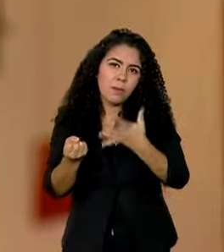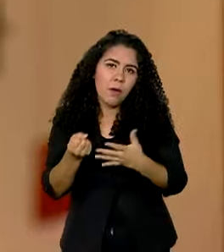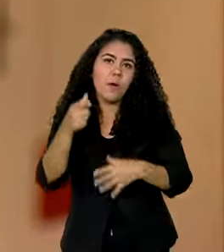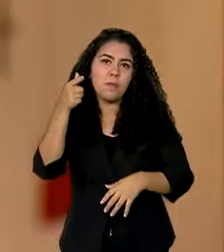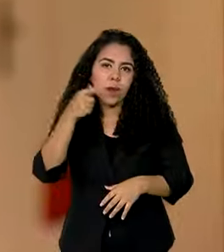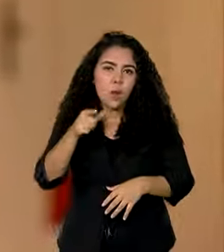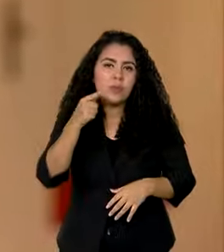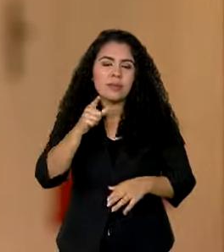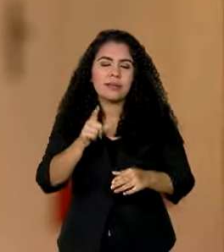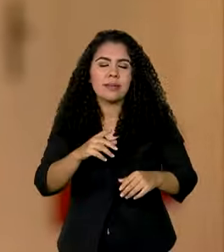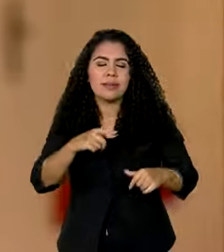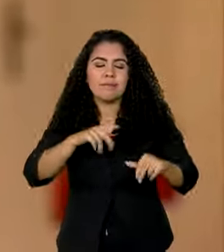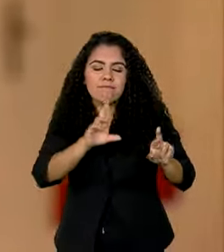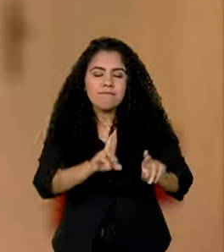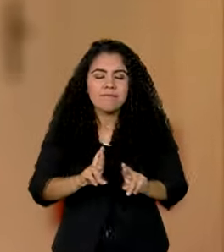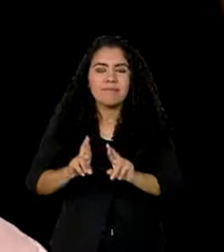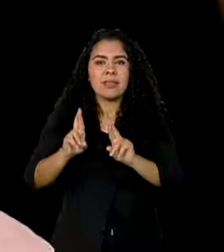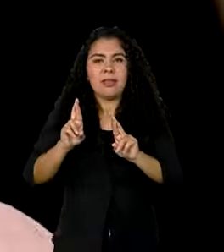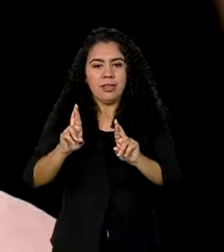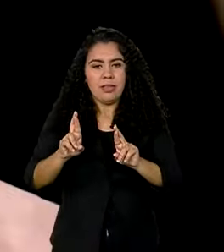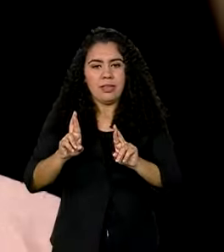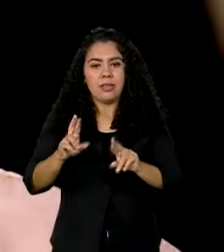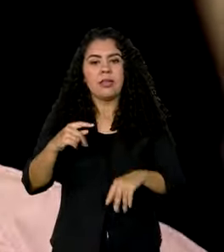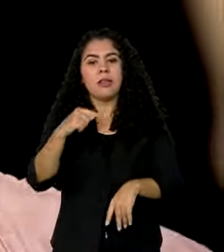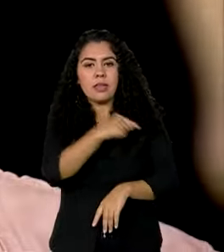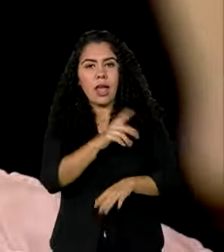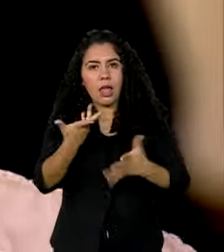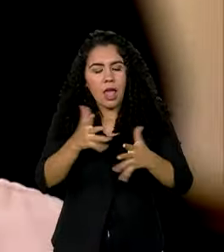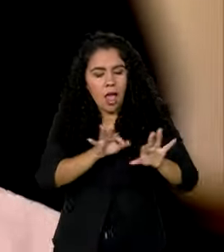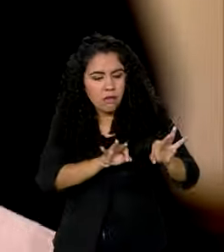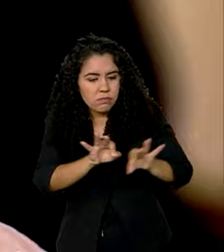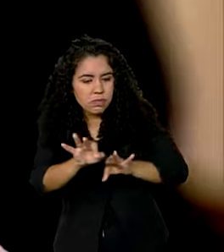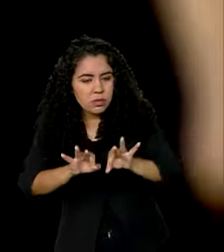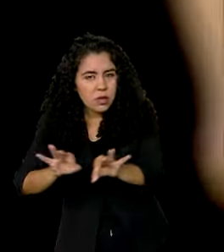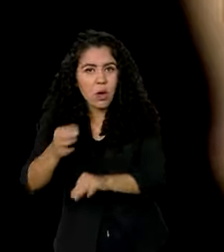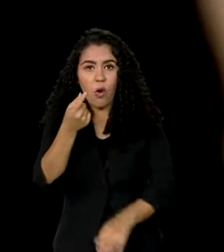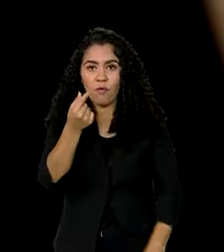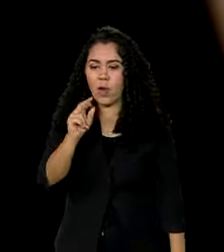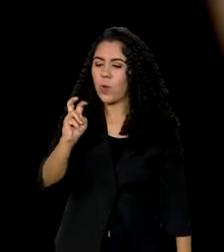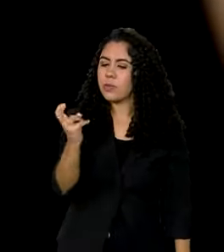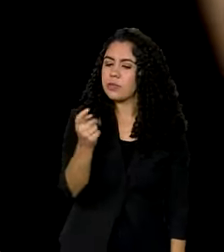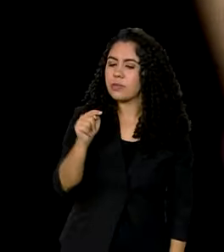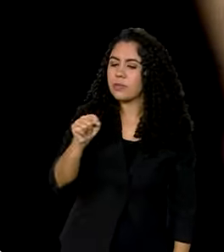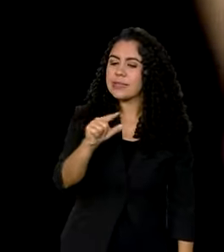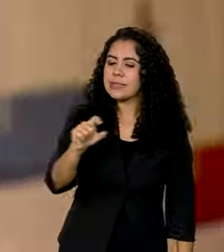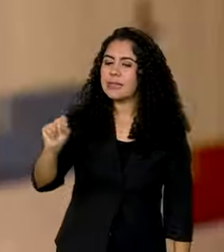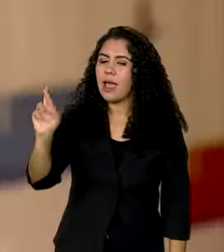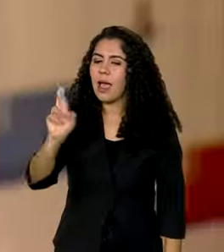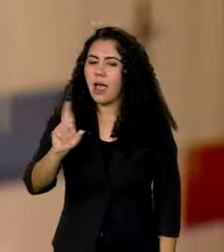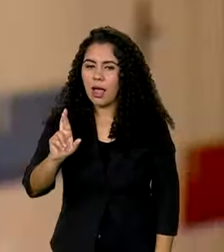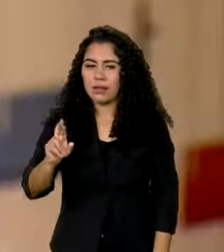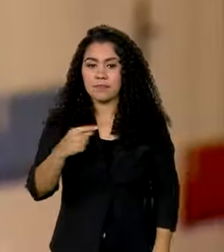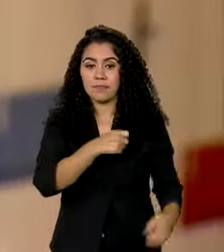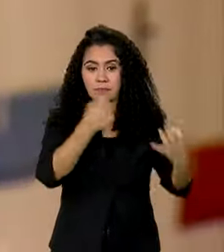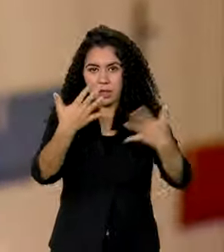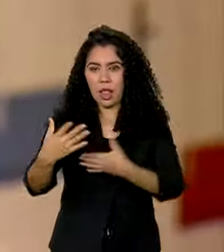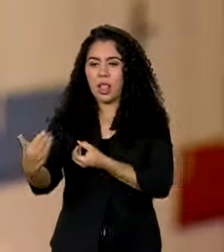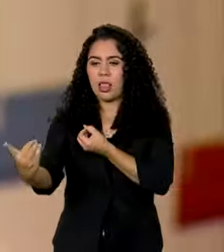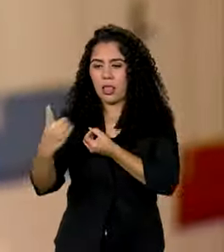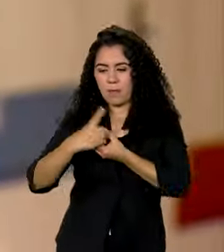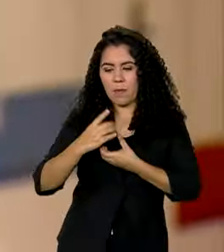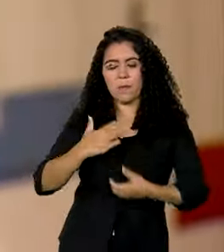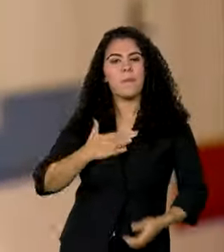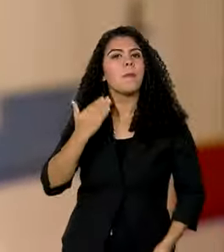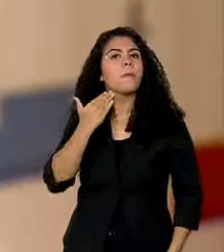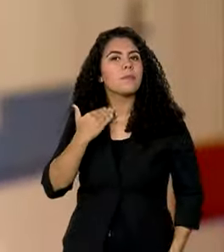reacender a esperança. E ela já faz planos com os 5 mil e 100 reais. Já entrou na conta o nosso